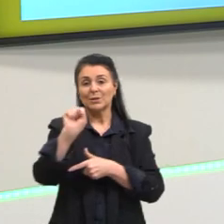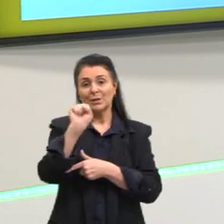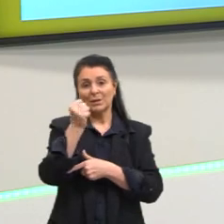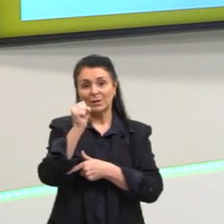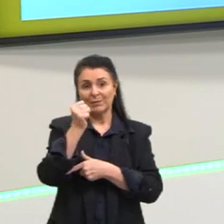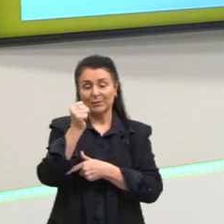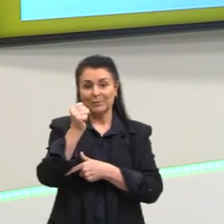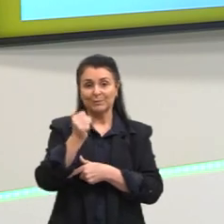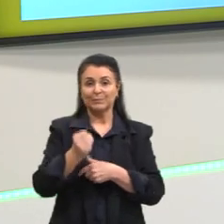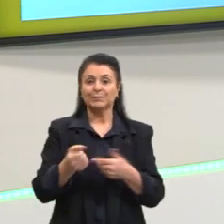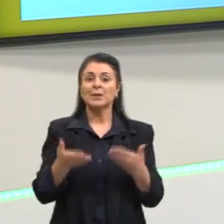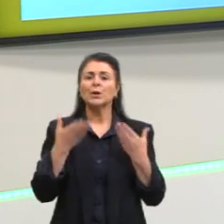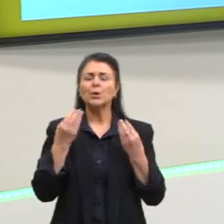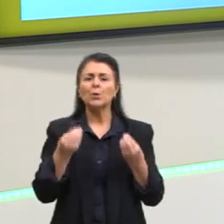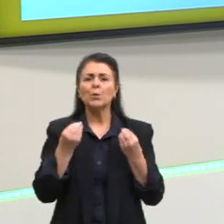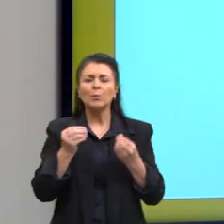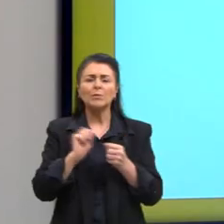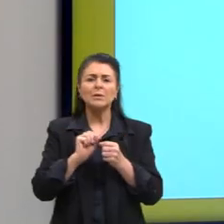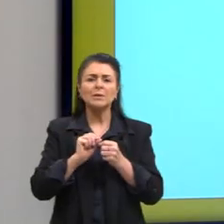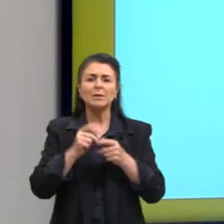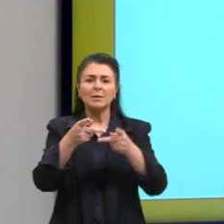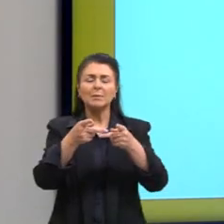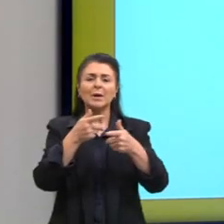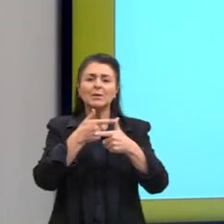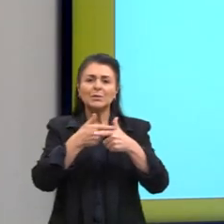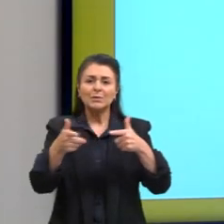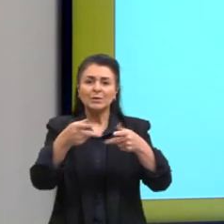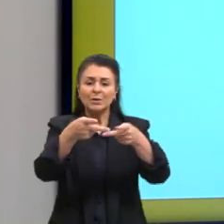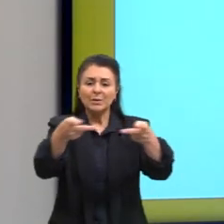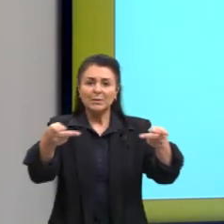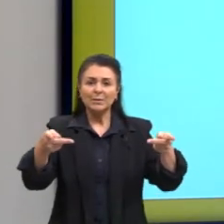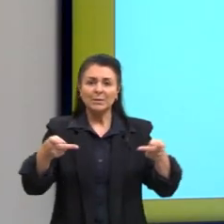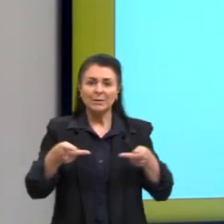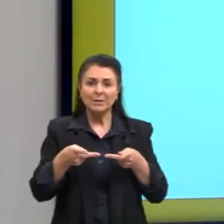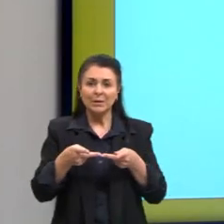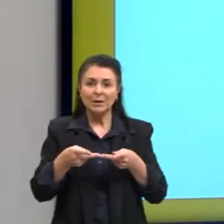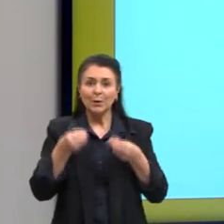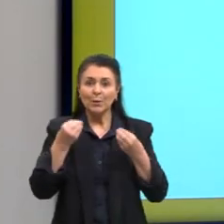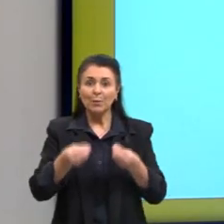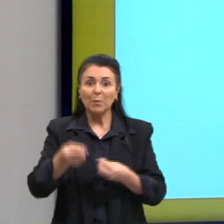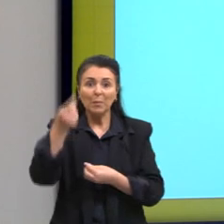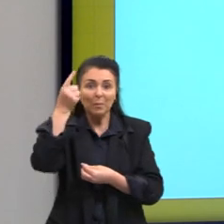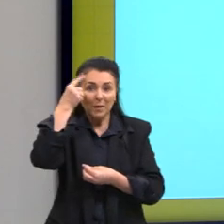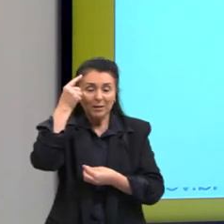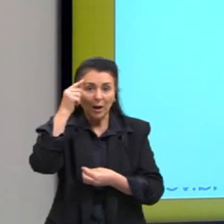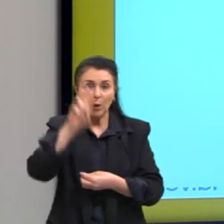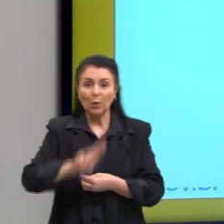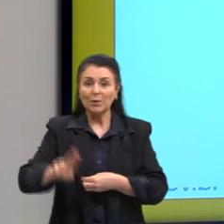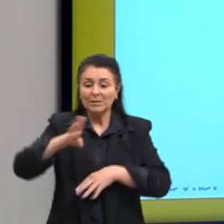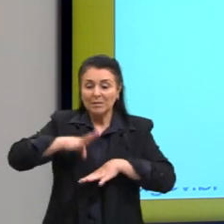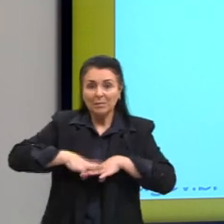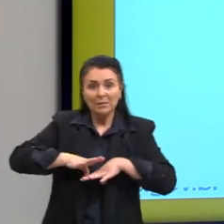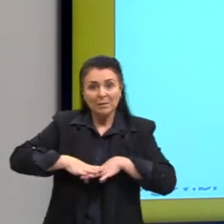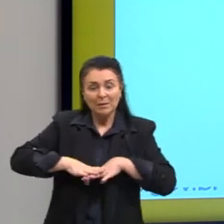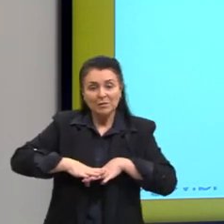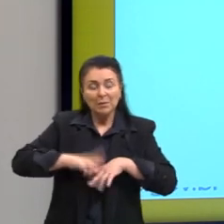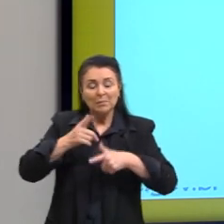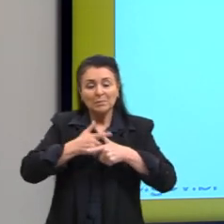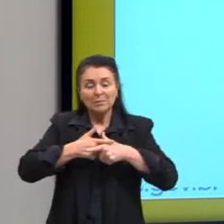E a questão era como dividir a pizza. Então, hoje a proposta era como a gente pode pensar, matematicamente, na divisão